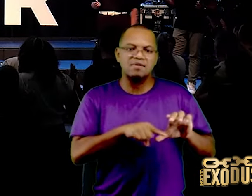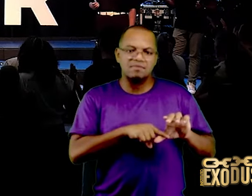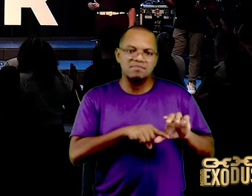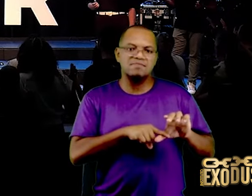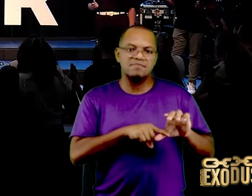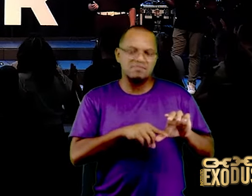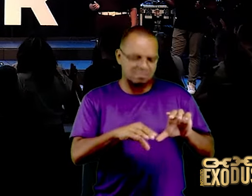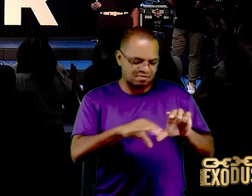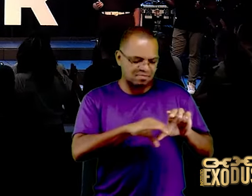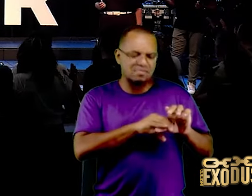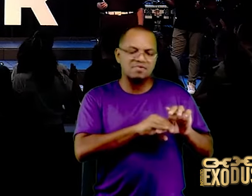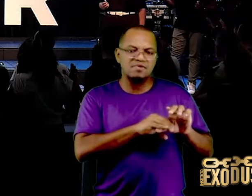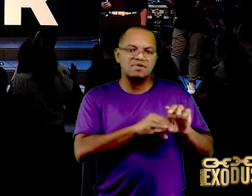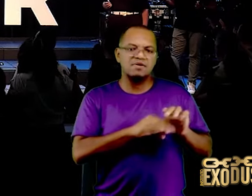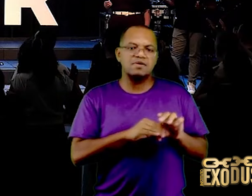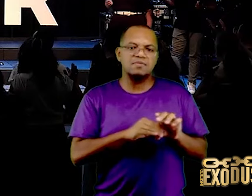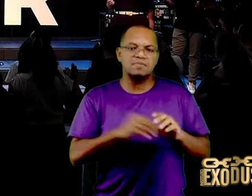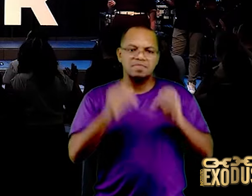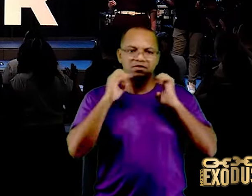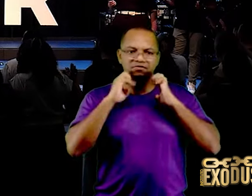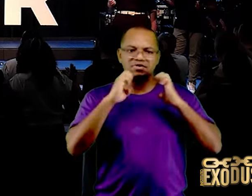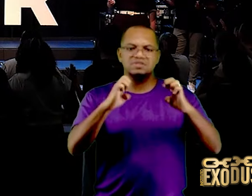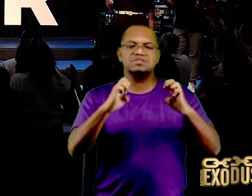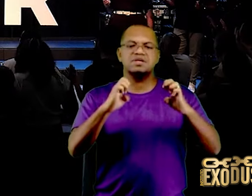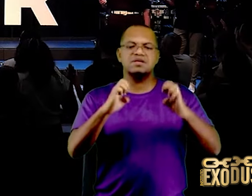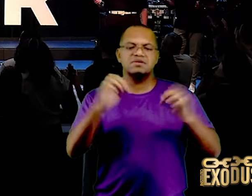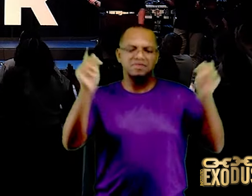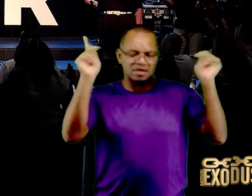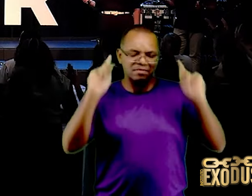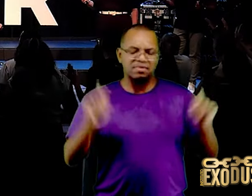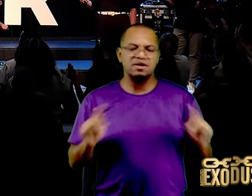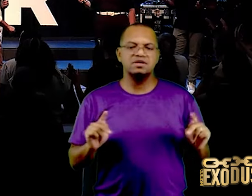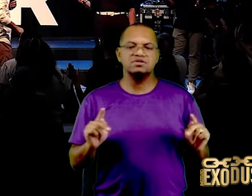Paz, eu tomo a armadura do Senhor,